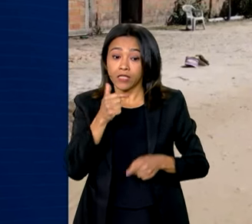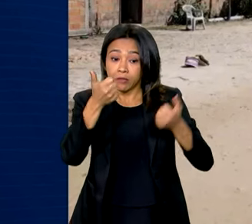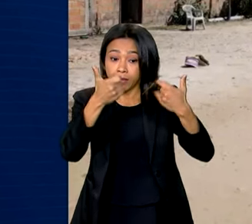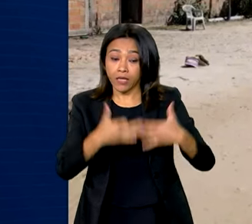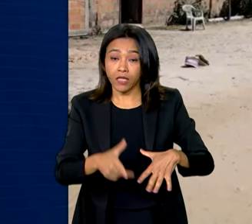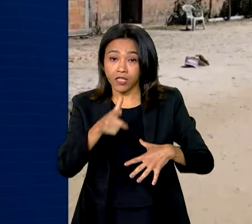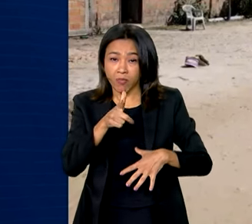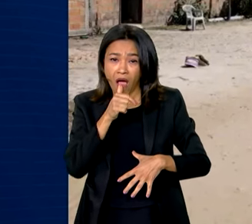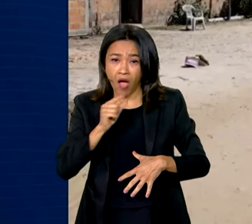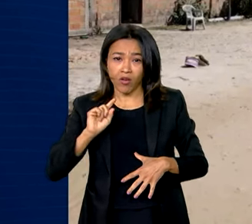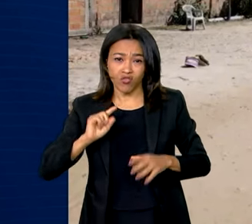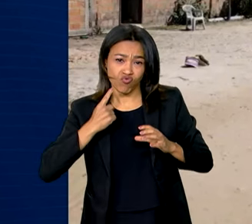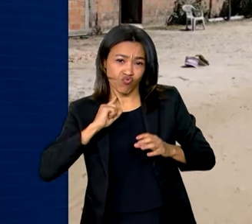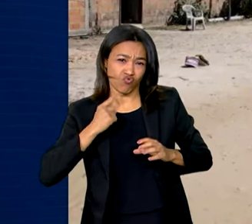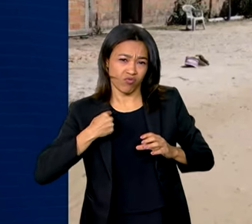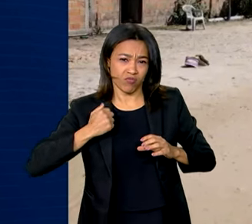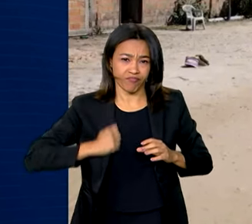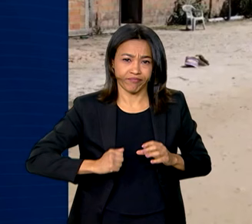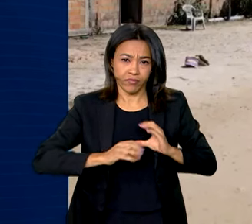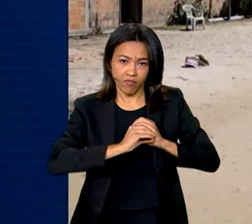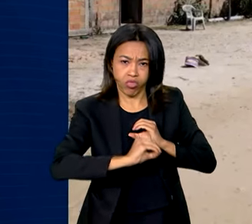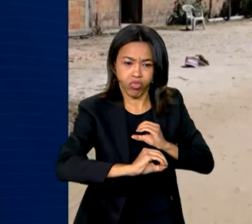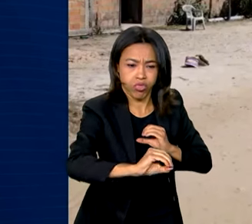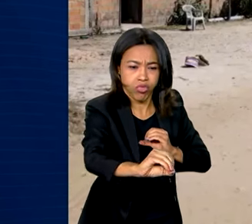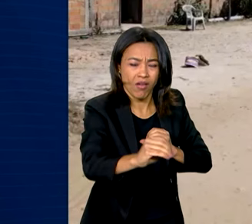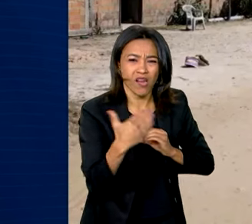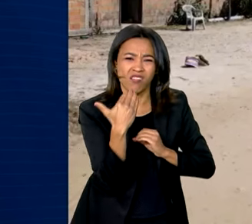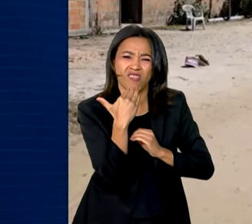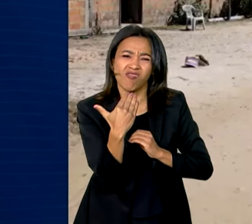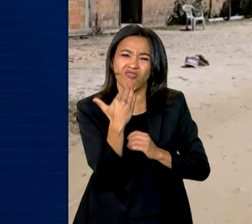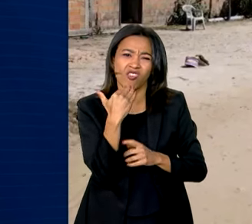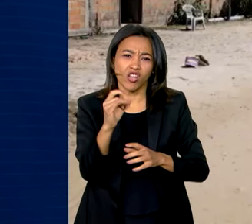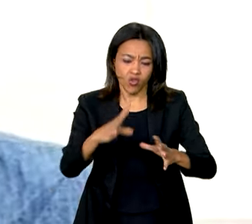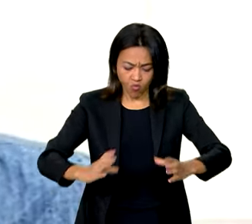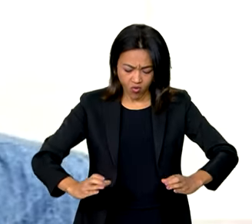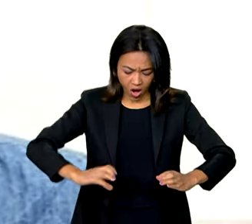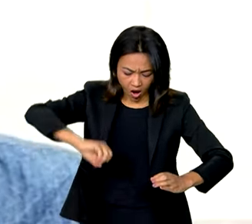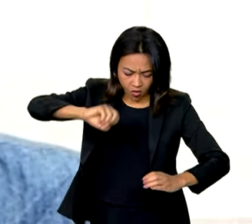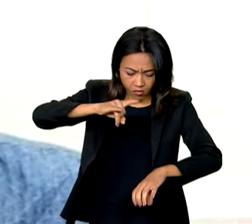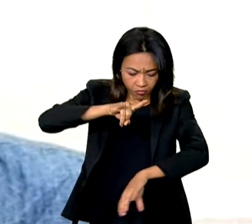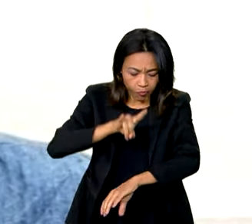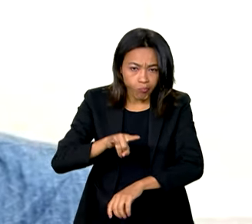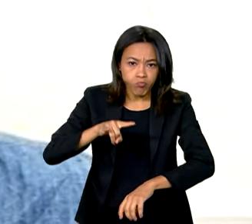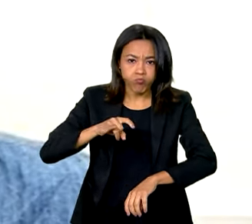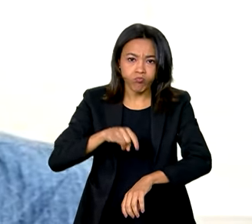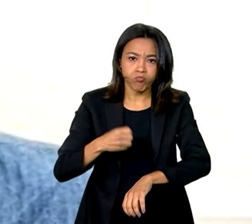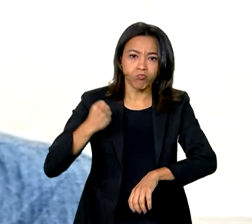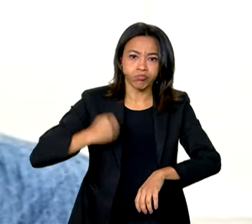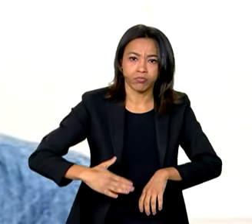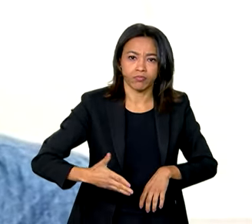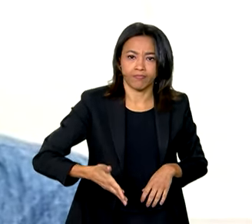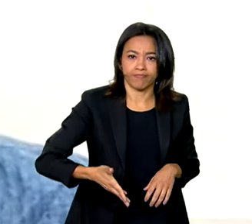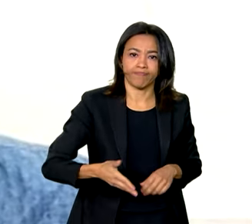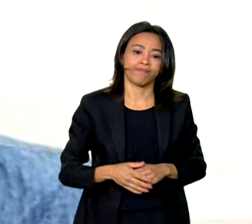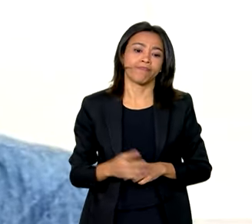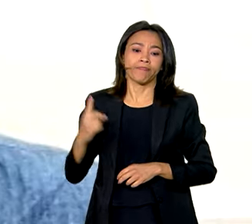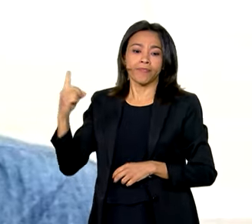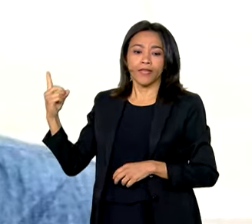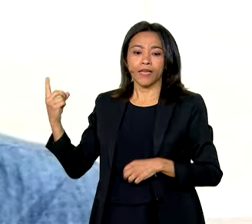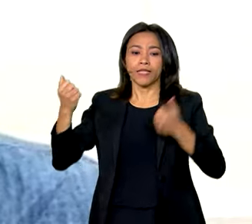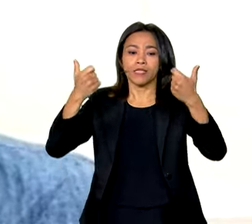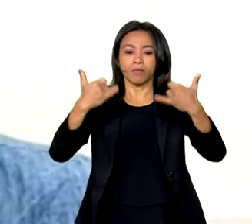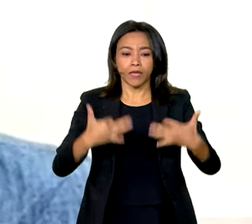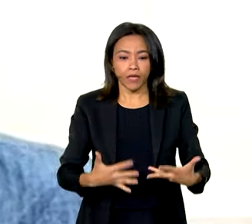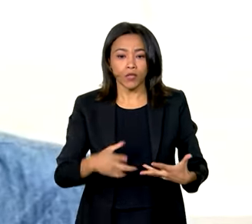quilombolas é de fossa rudimentar ou apenas um buraco. Nós estamos fazendo todo esse processo de